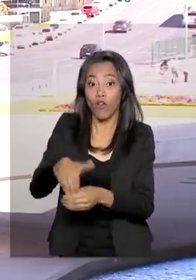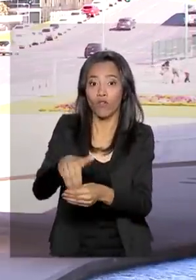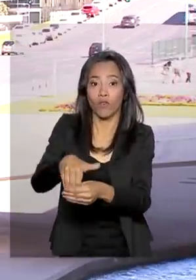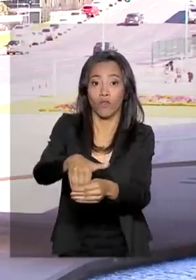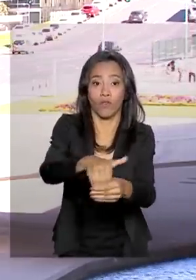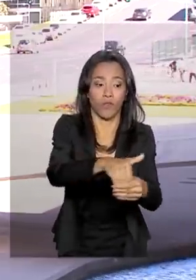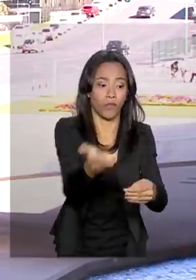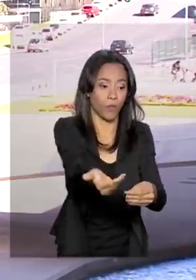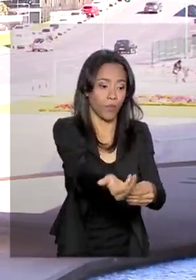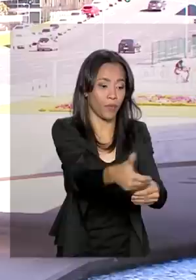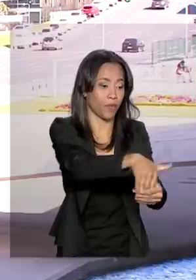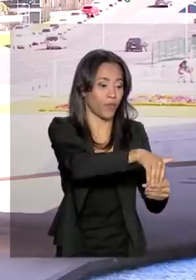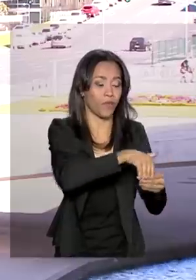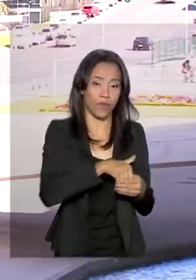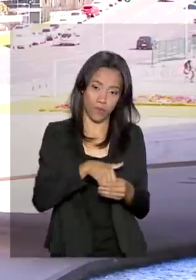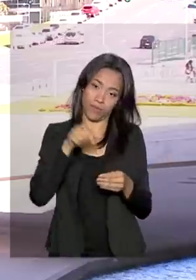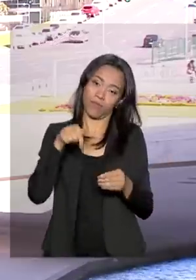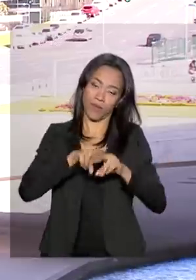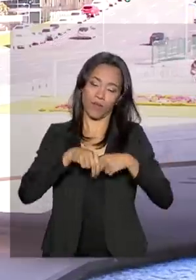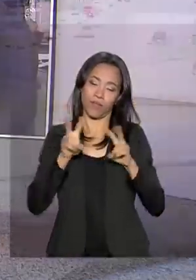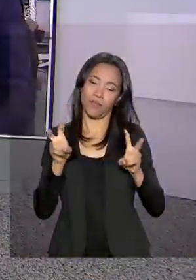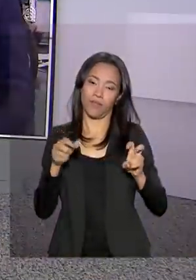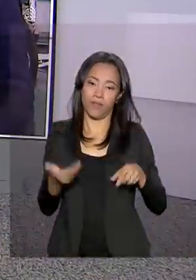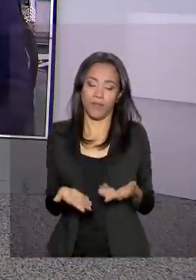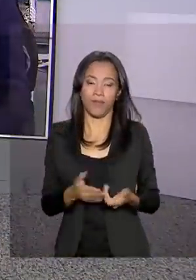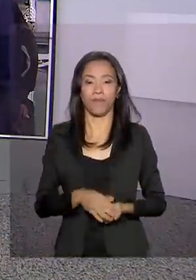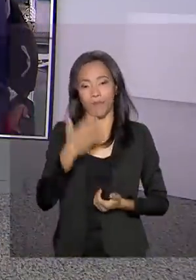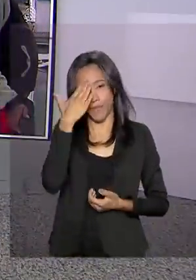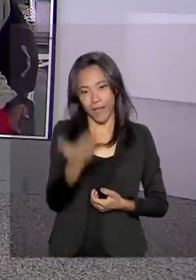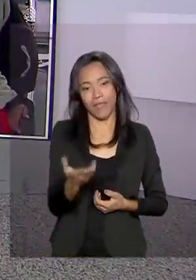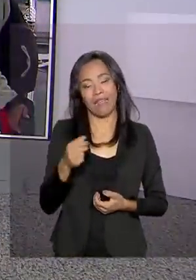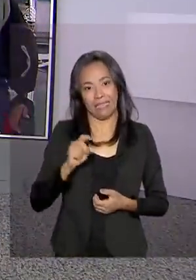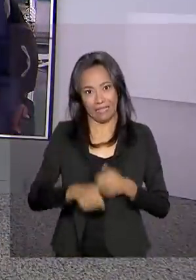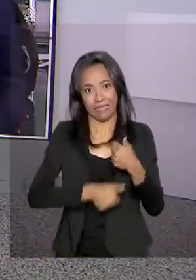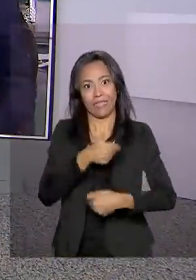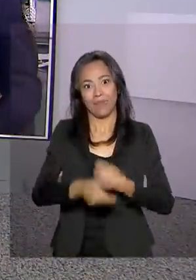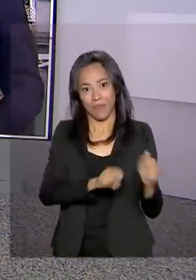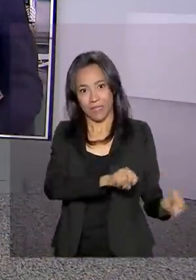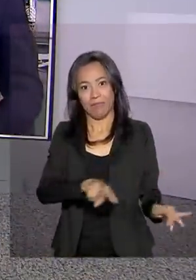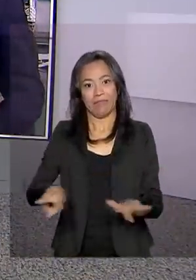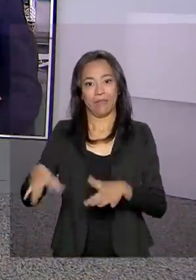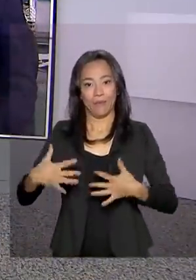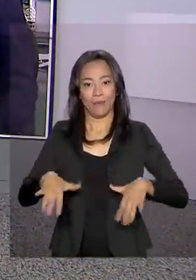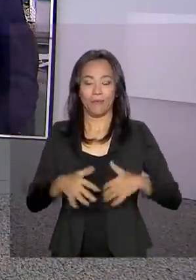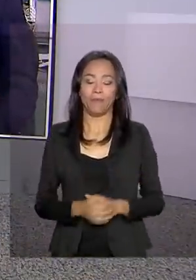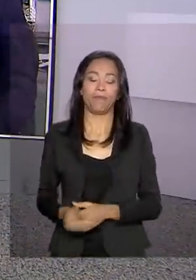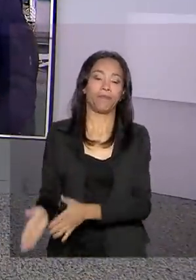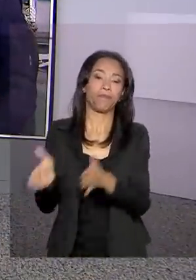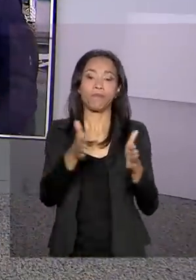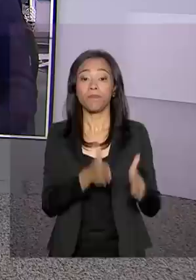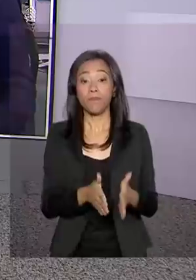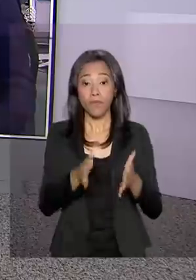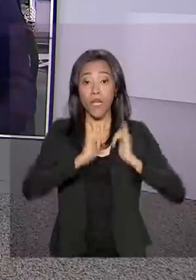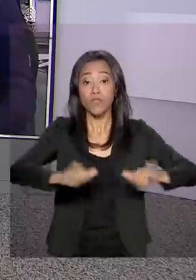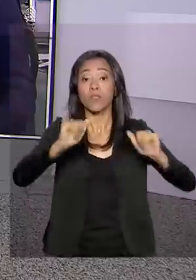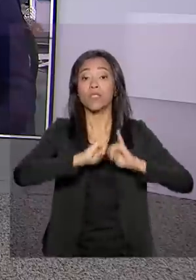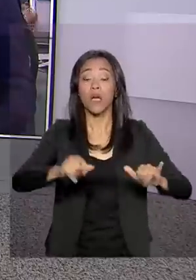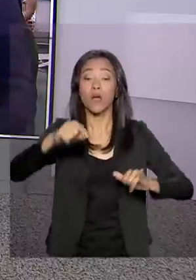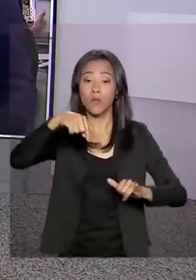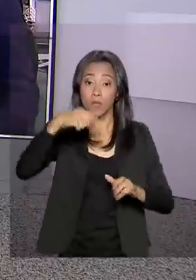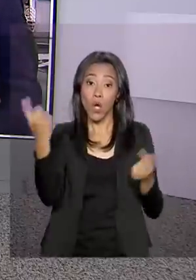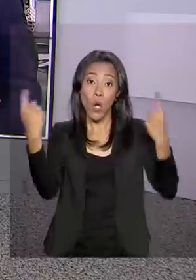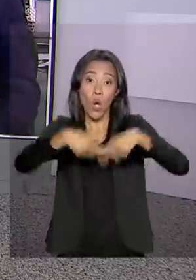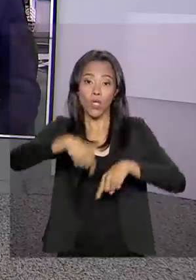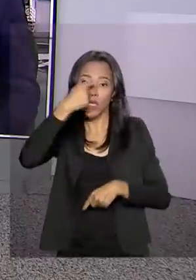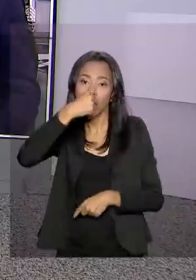matéria. É isso, Carla. Eu volto com você. Obrigada. Então, a semana vai ser de muito trabalho. Obrigada mais uma vez. A campanha contra a gripe entra na